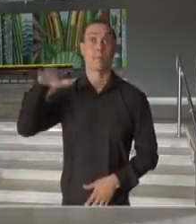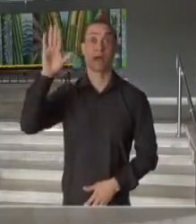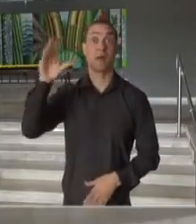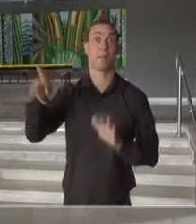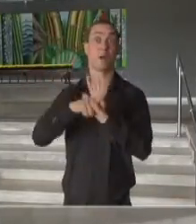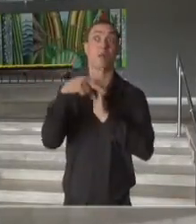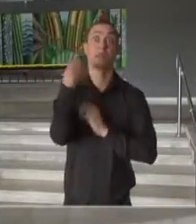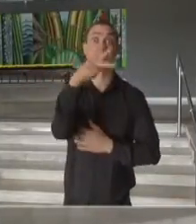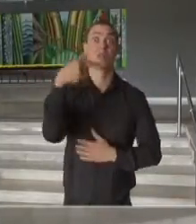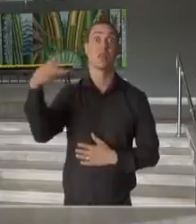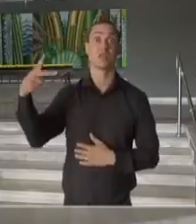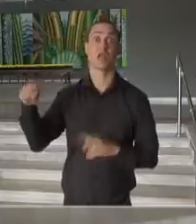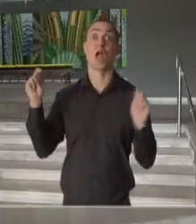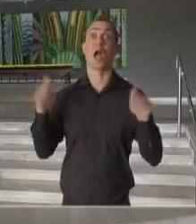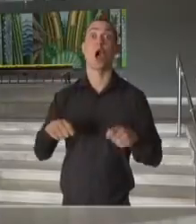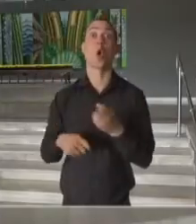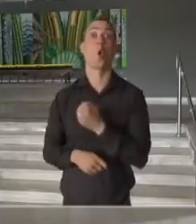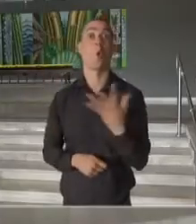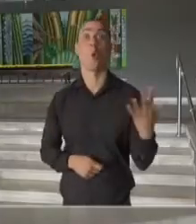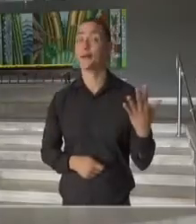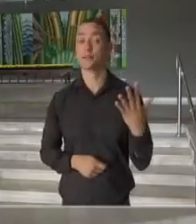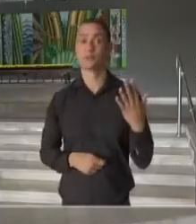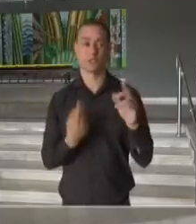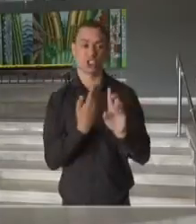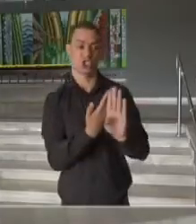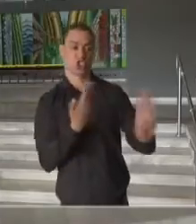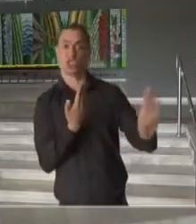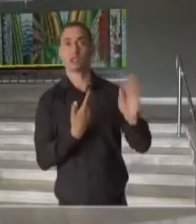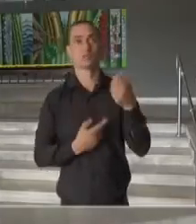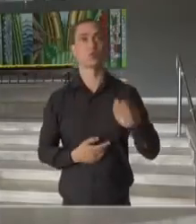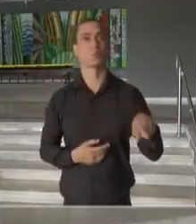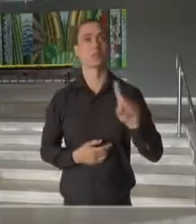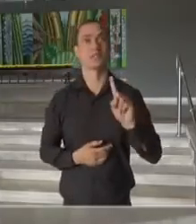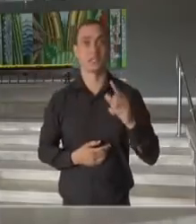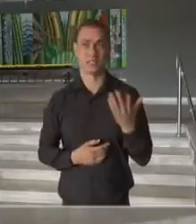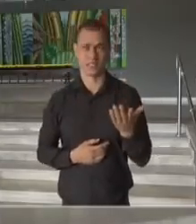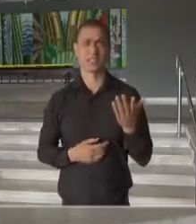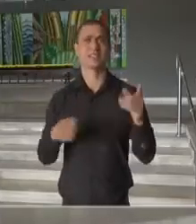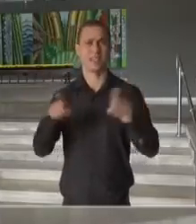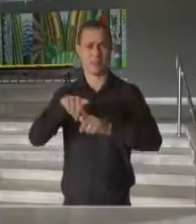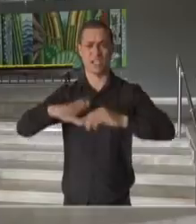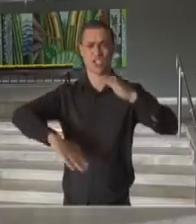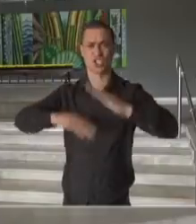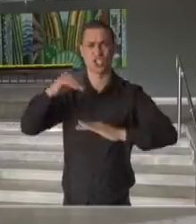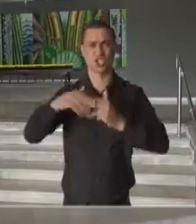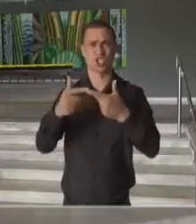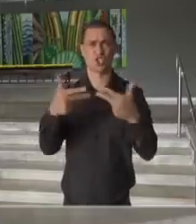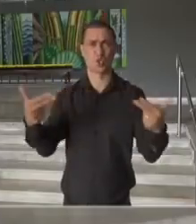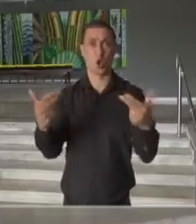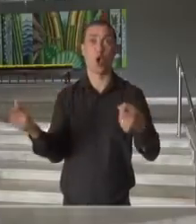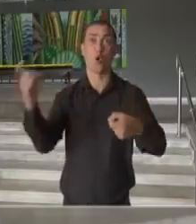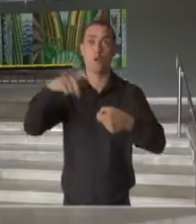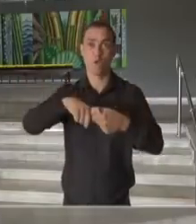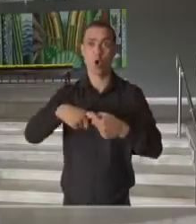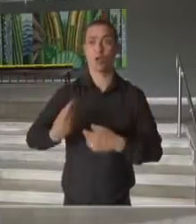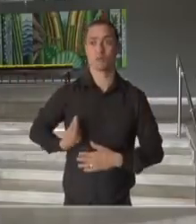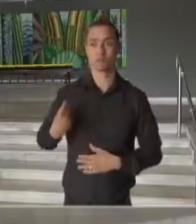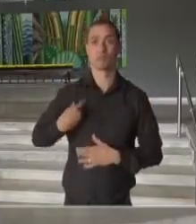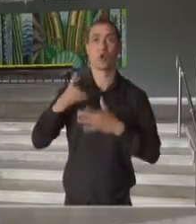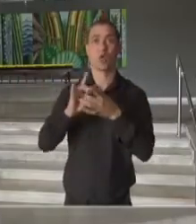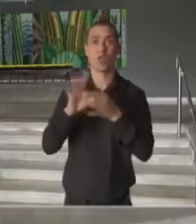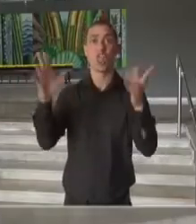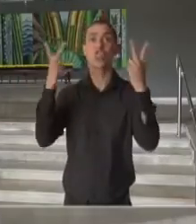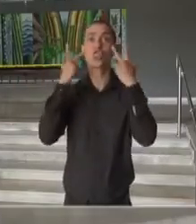a sua capacidade, sem distanciamento. várias atividades estão voltando à sua